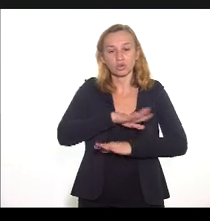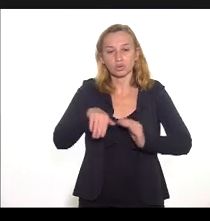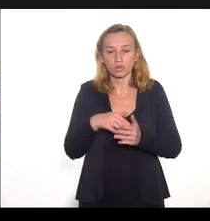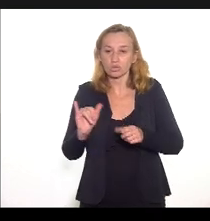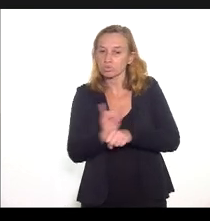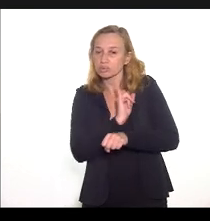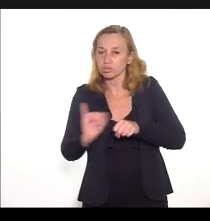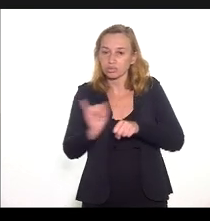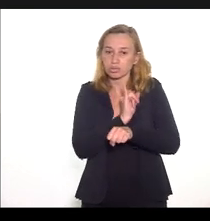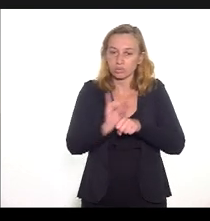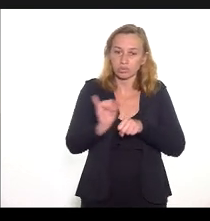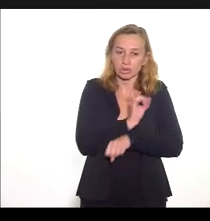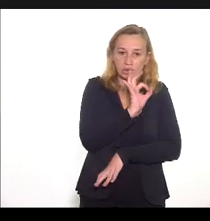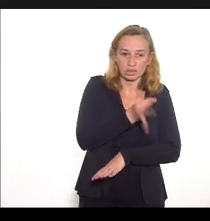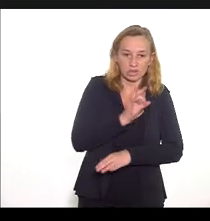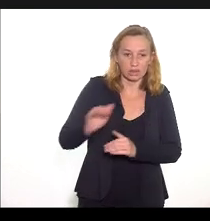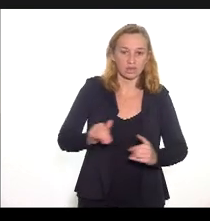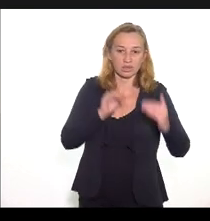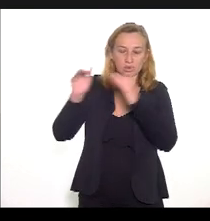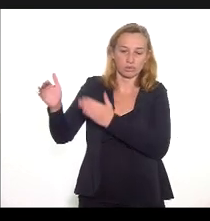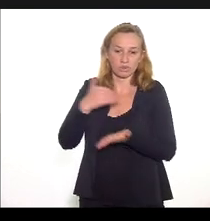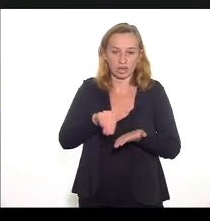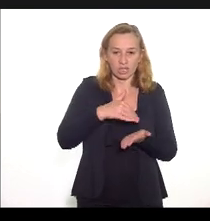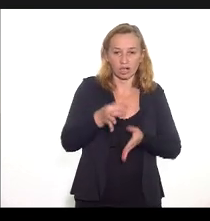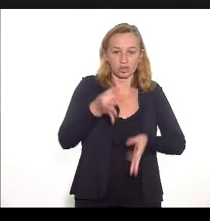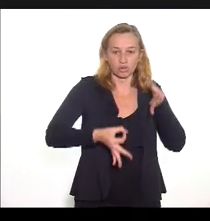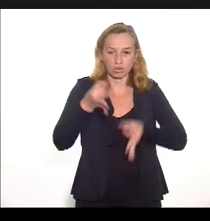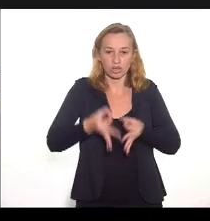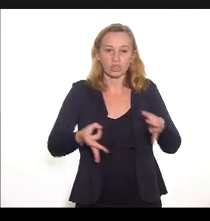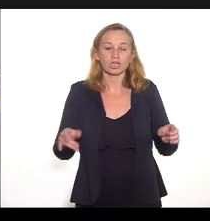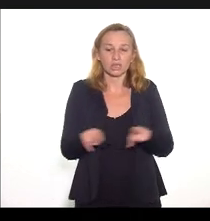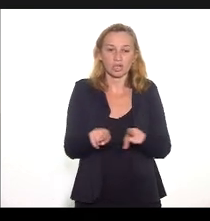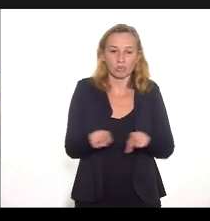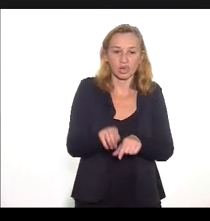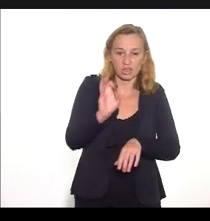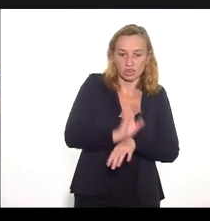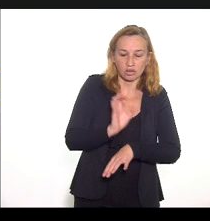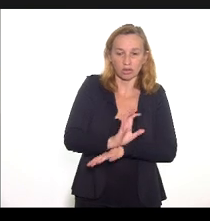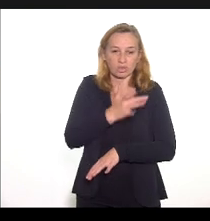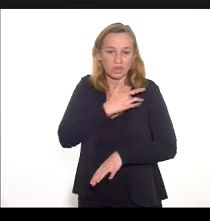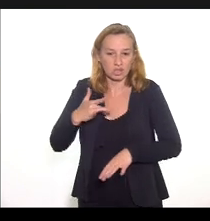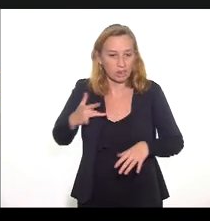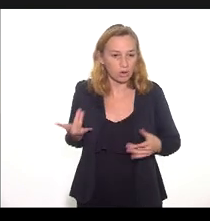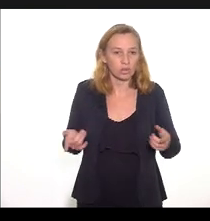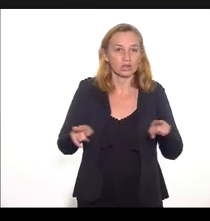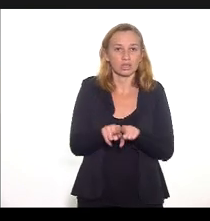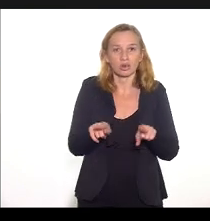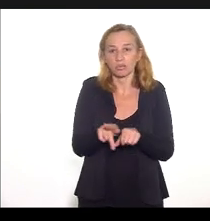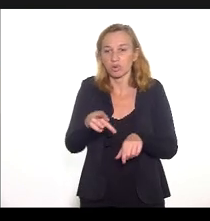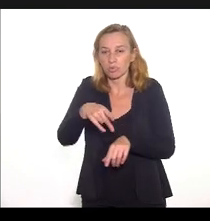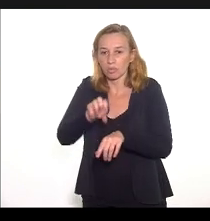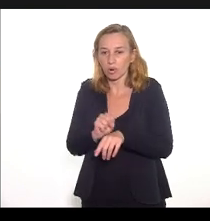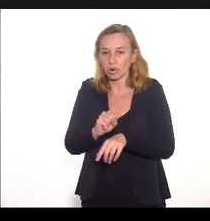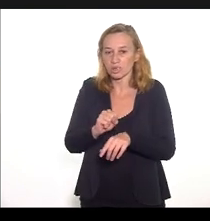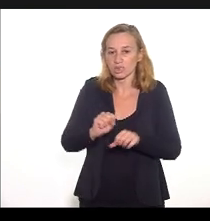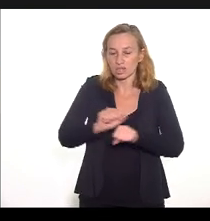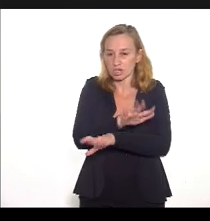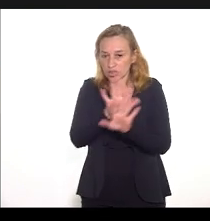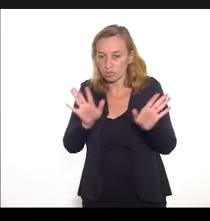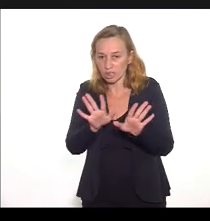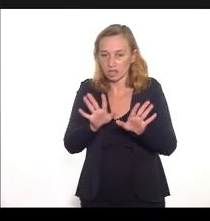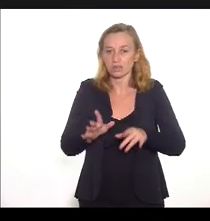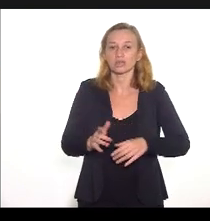com a conferência legal da subsecretaria jurídica e Secretaria Estadual de Saúde, com intuito de sanear eventuais pendências e garantir transparência nas